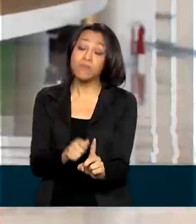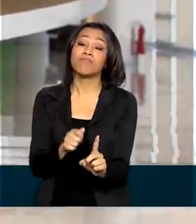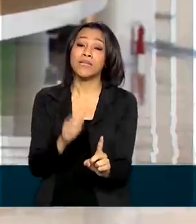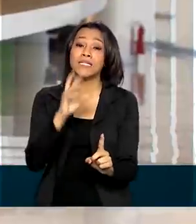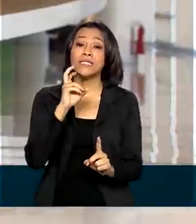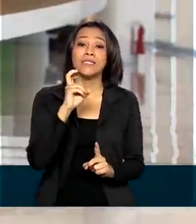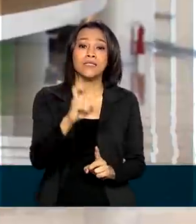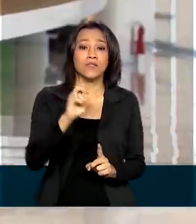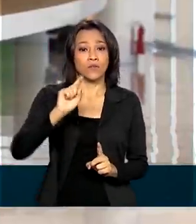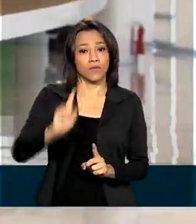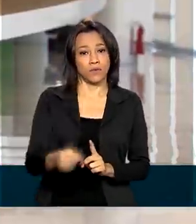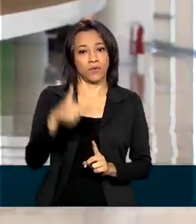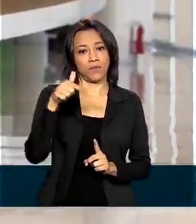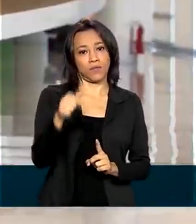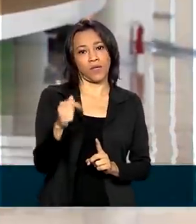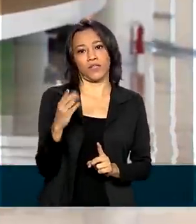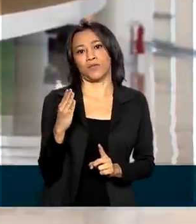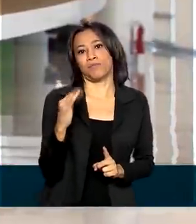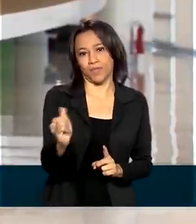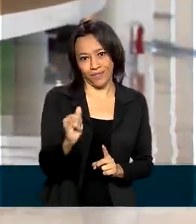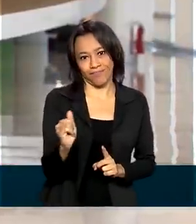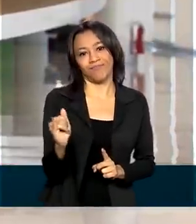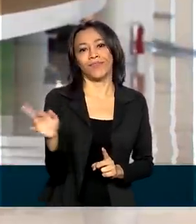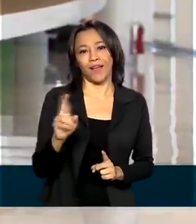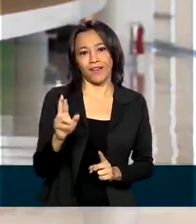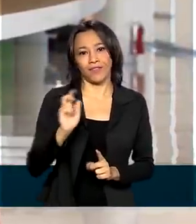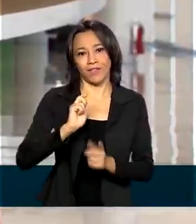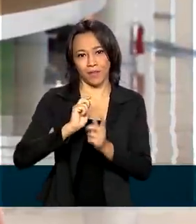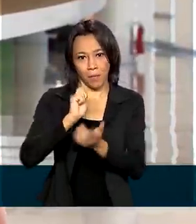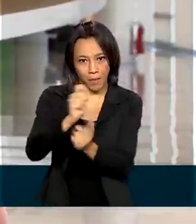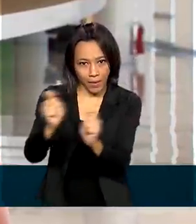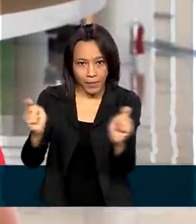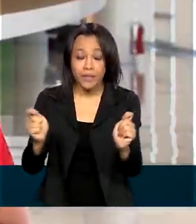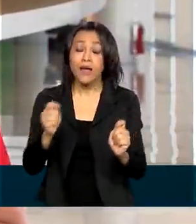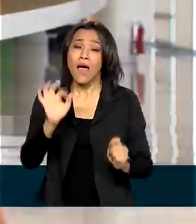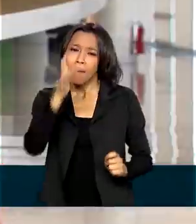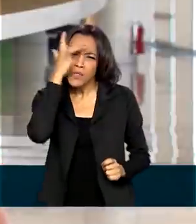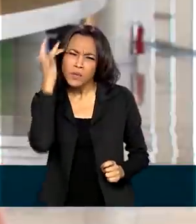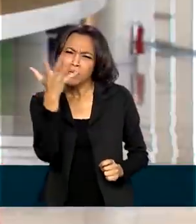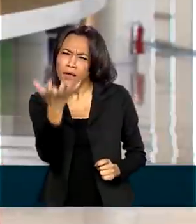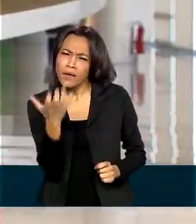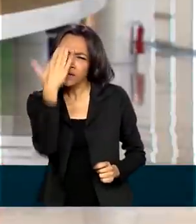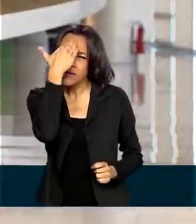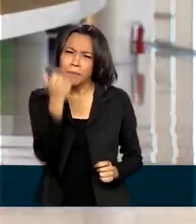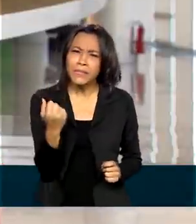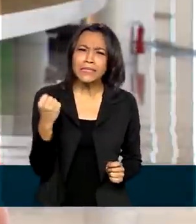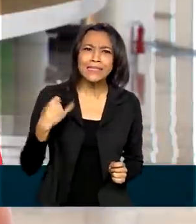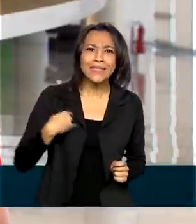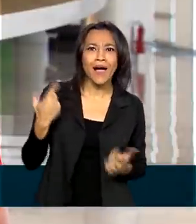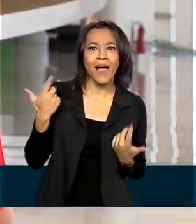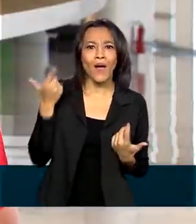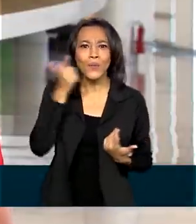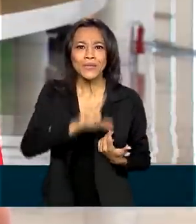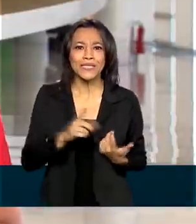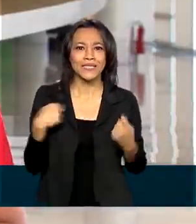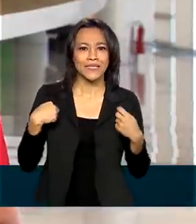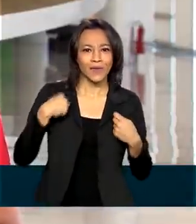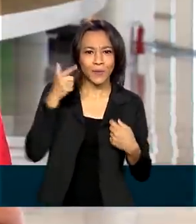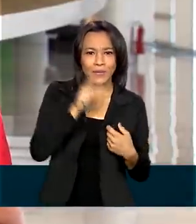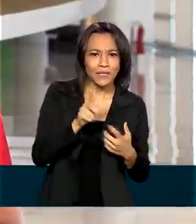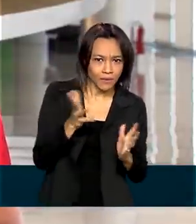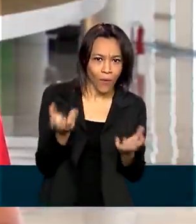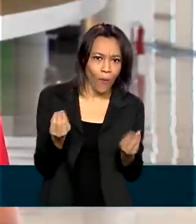,7 bilhões de reais. O contribuinte que quiser saber se está contemplado nesse terceiro lote